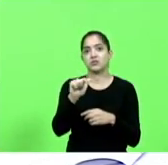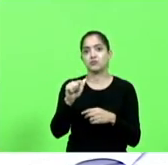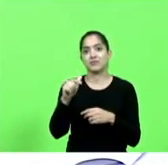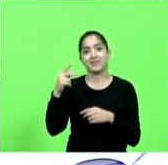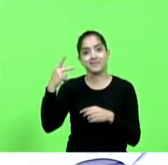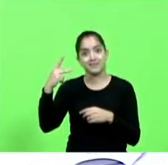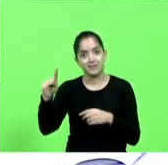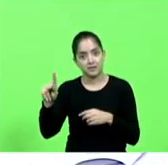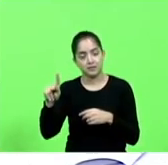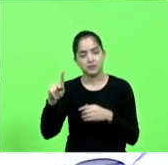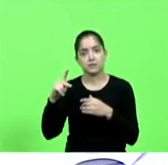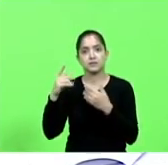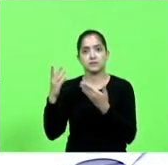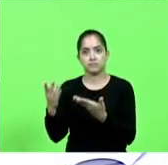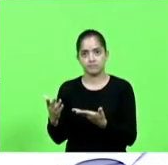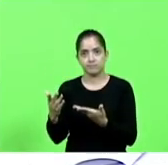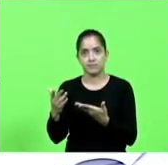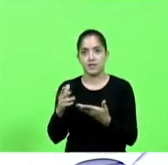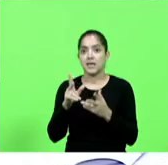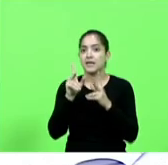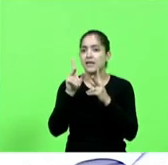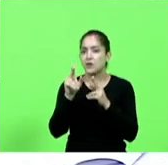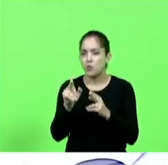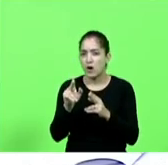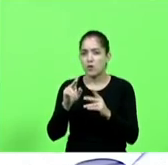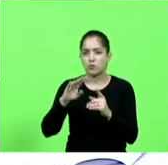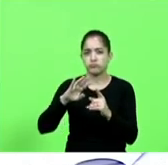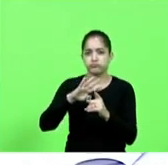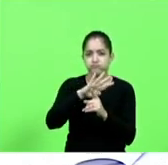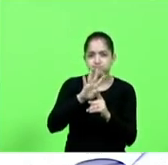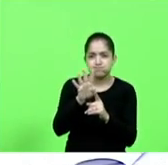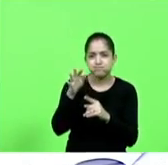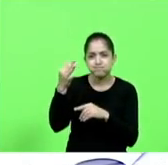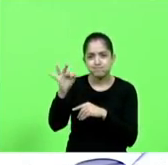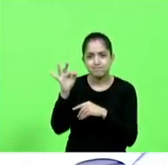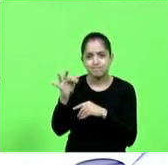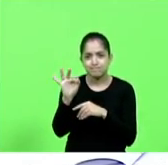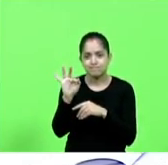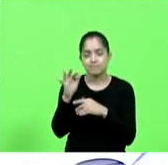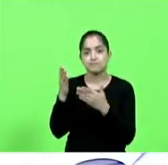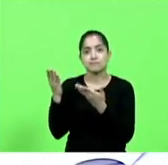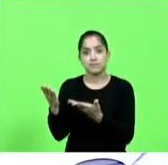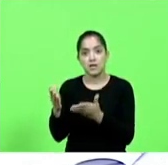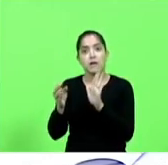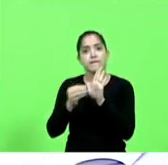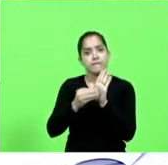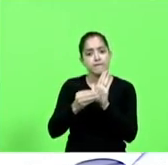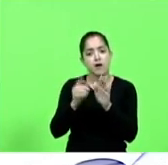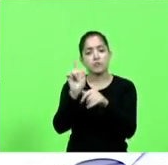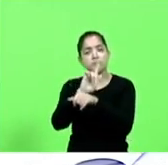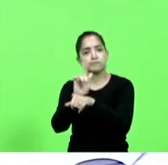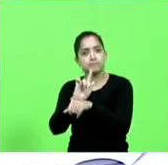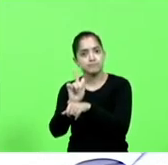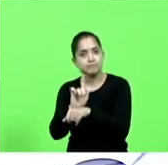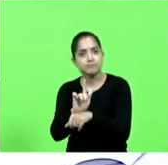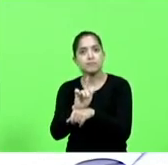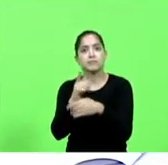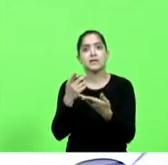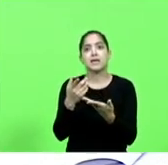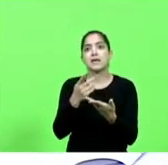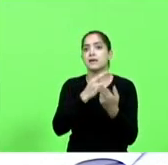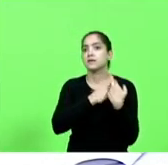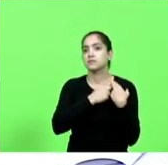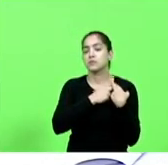eu torno a dizer, é o espinheiro que aflinge o nosso Estado com falta de gestão, com irresponsabilidade,